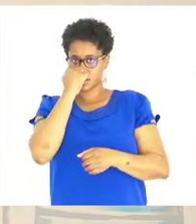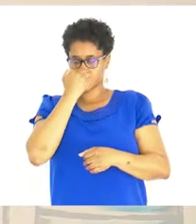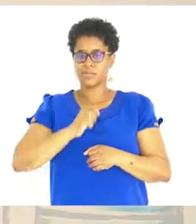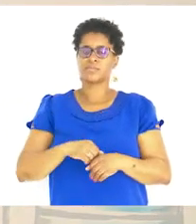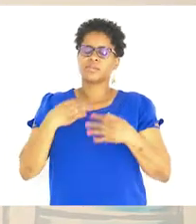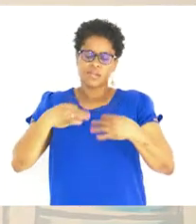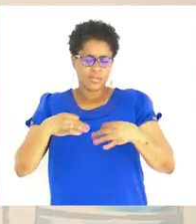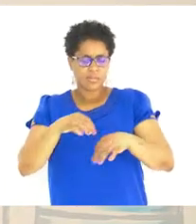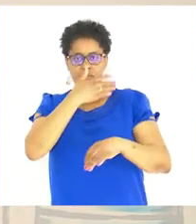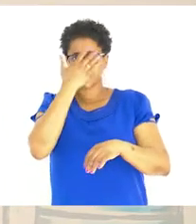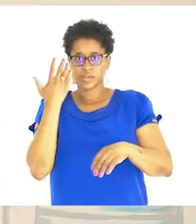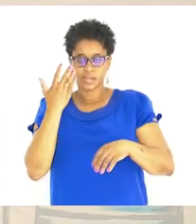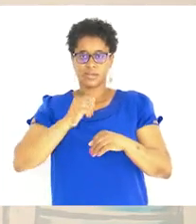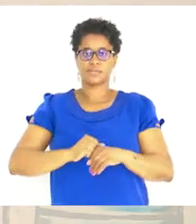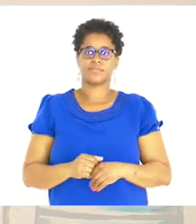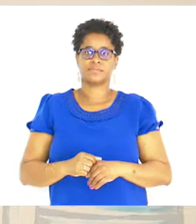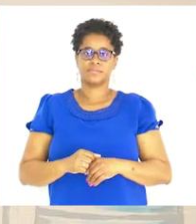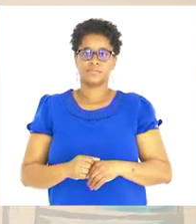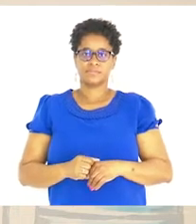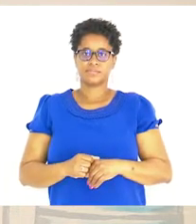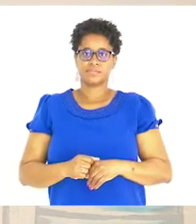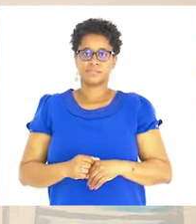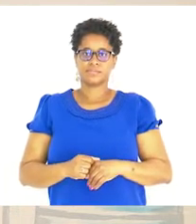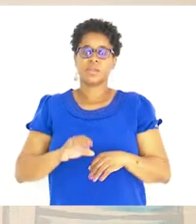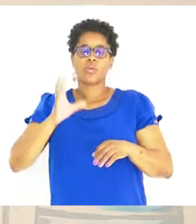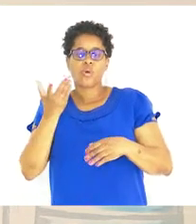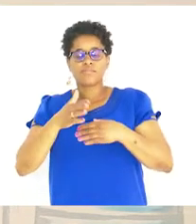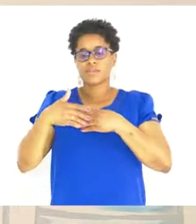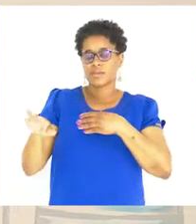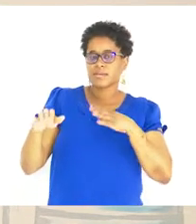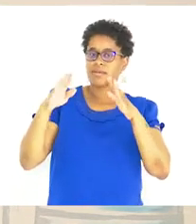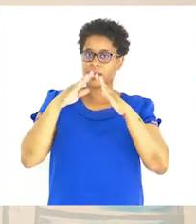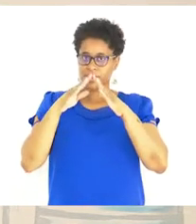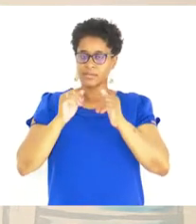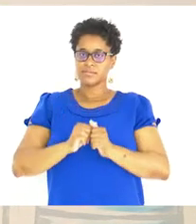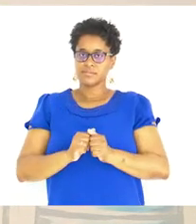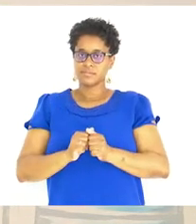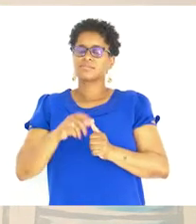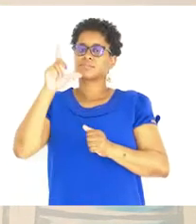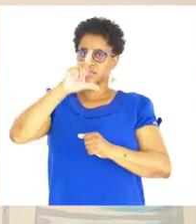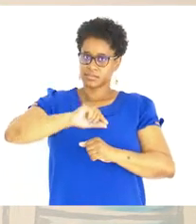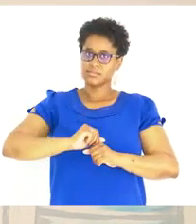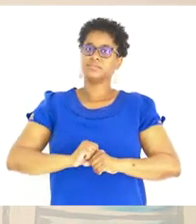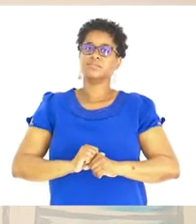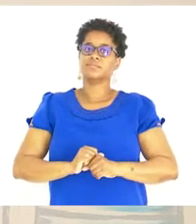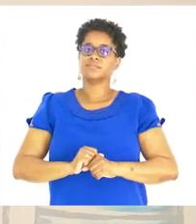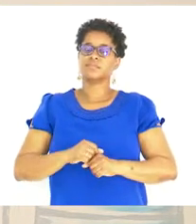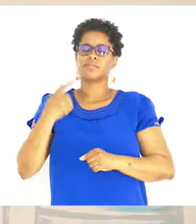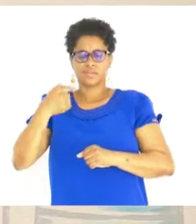sabão várias vezes ao dia E quando sairmos de casa, também